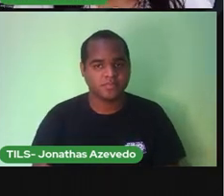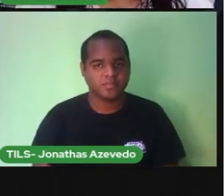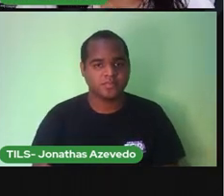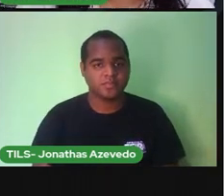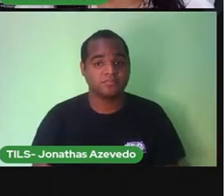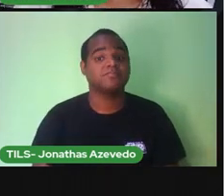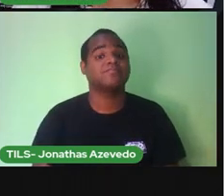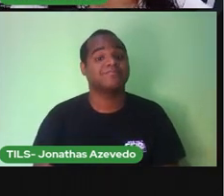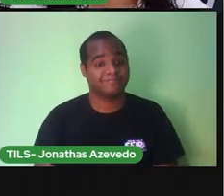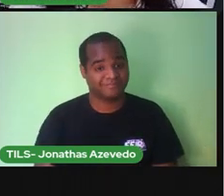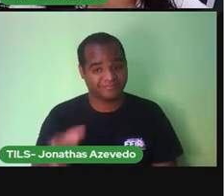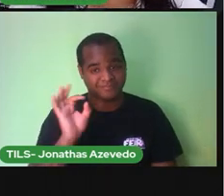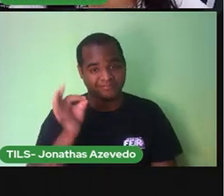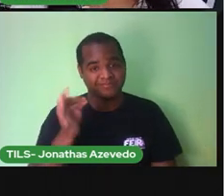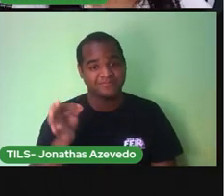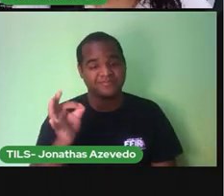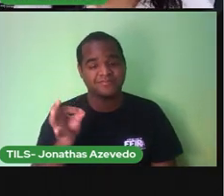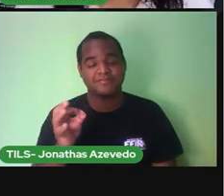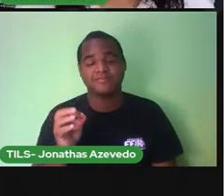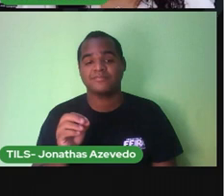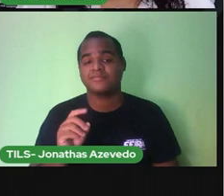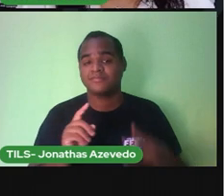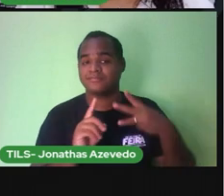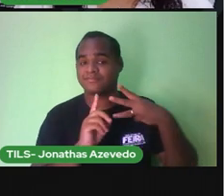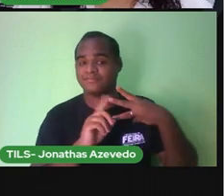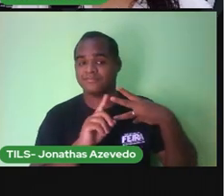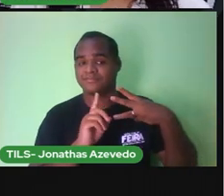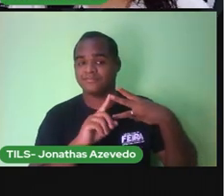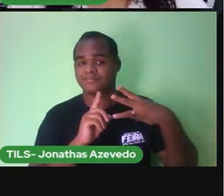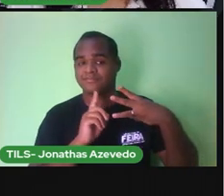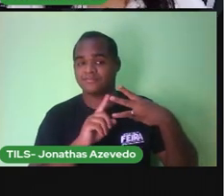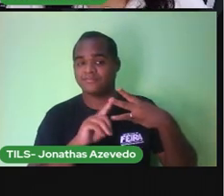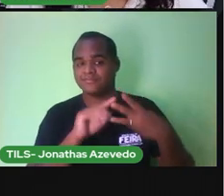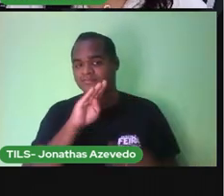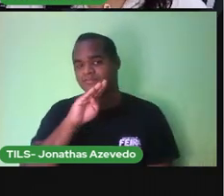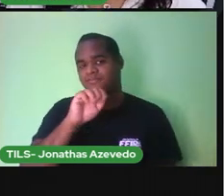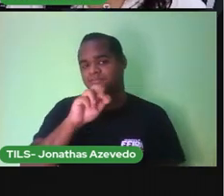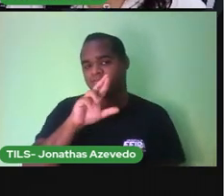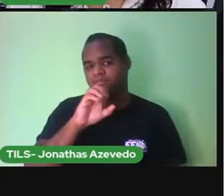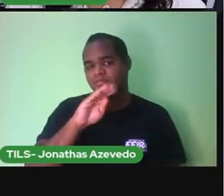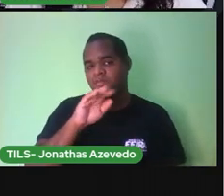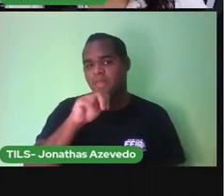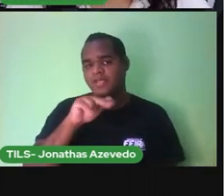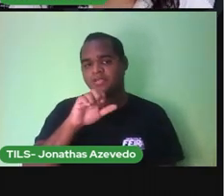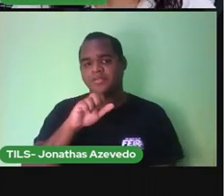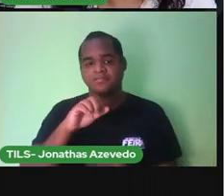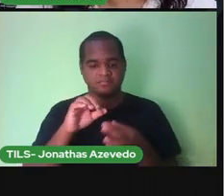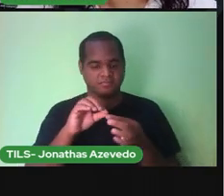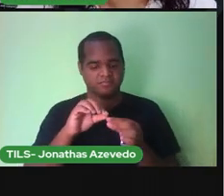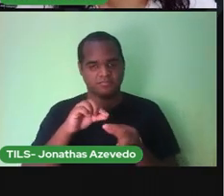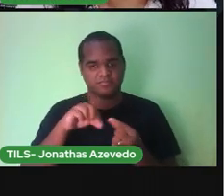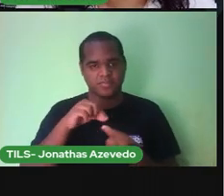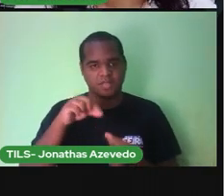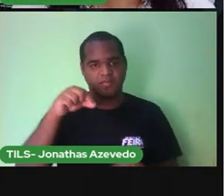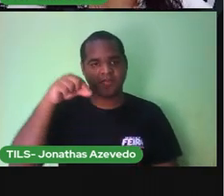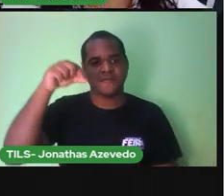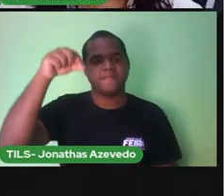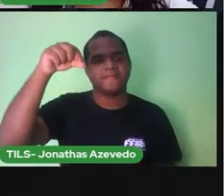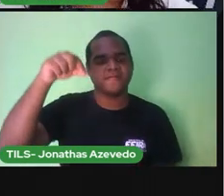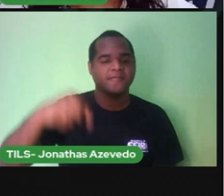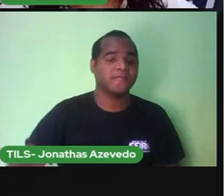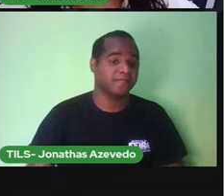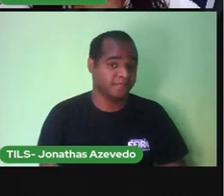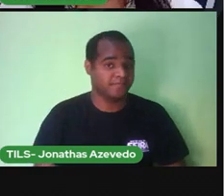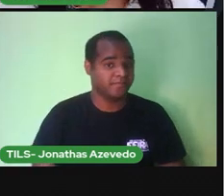Isso Muito bem O professor Está usando Um barbante Mas para depois Ele